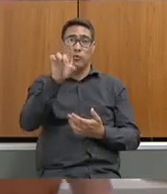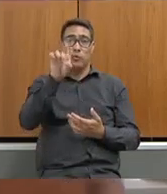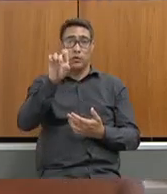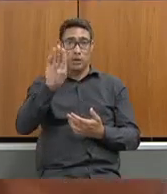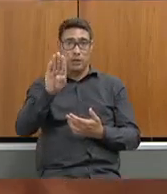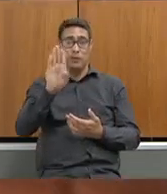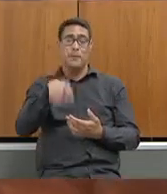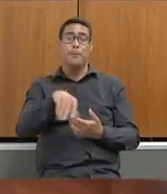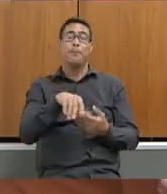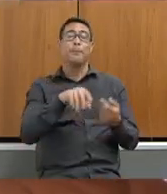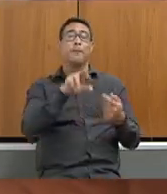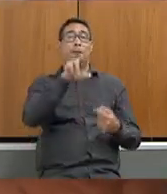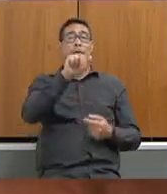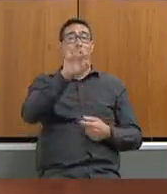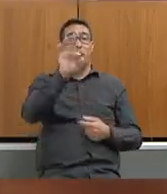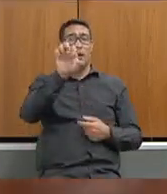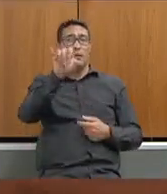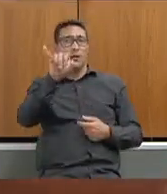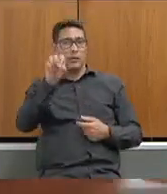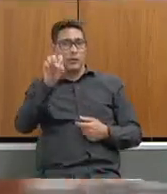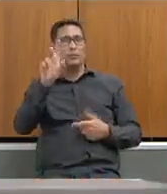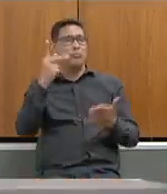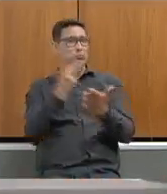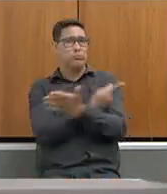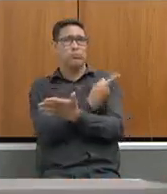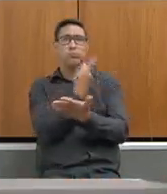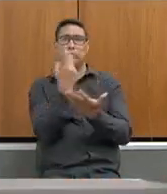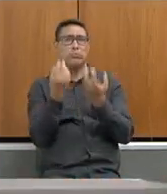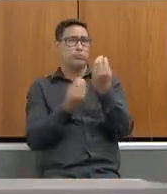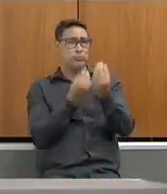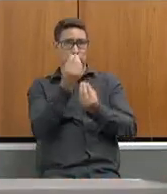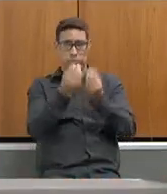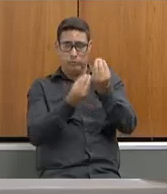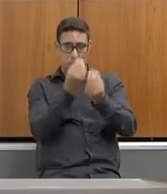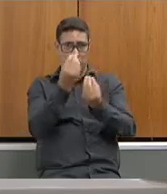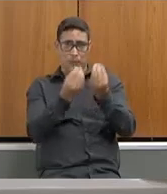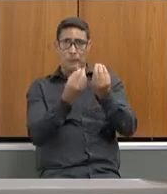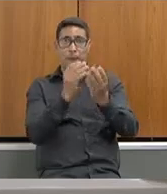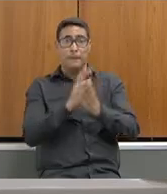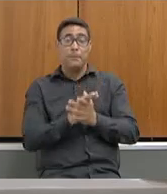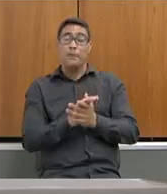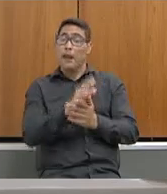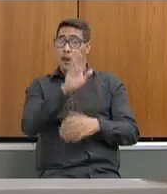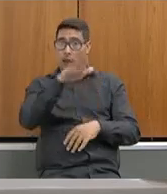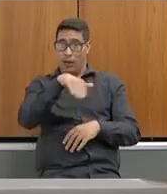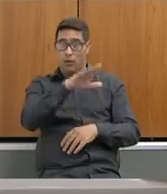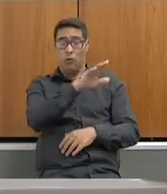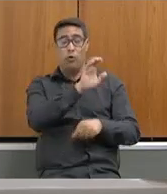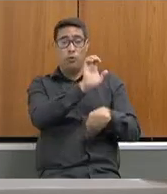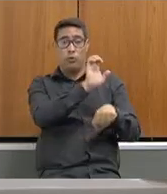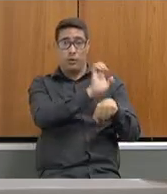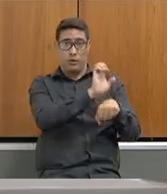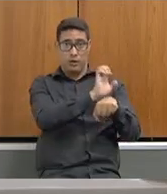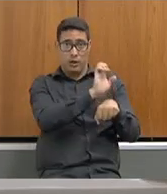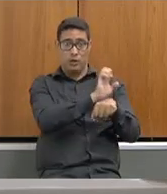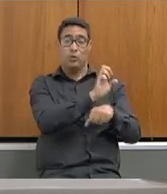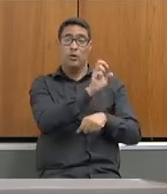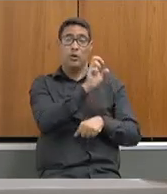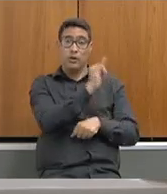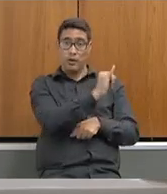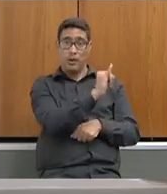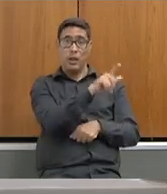que o rateio, ele acontece exatamente quando o Estado não cumpre com 70%